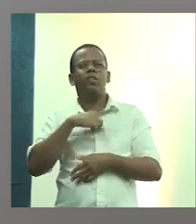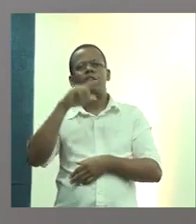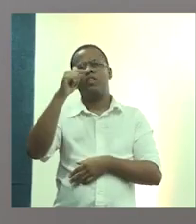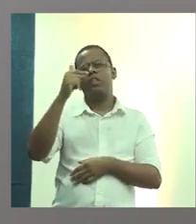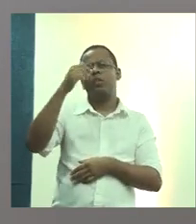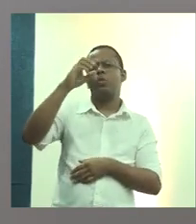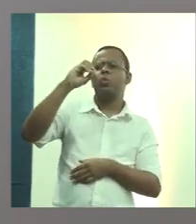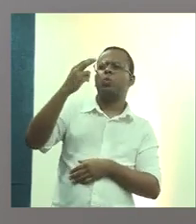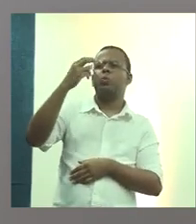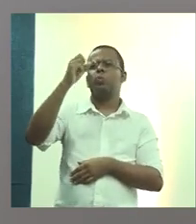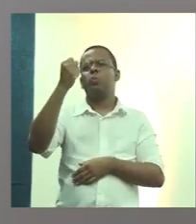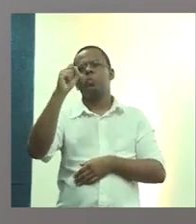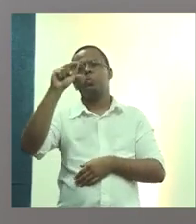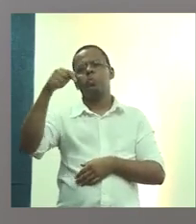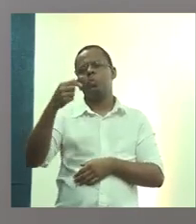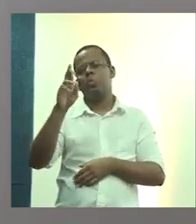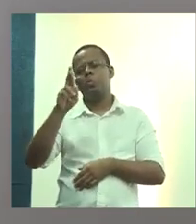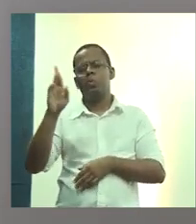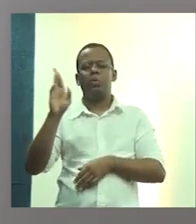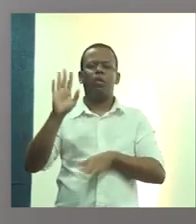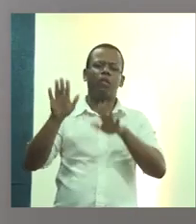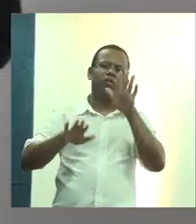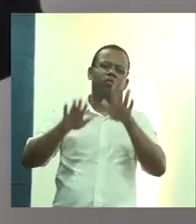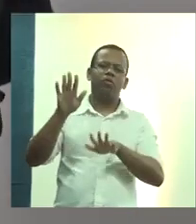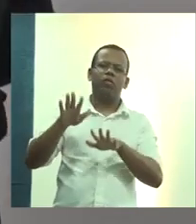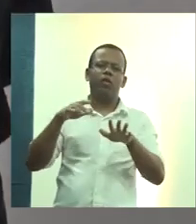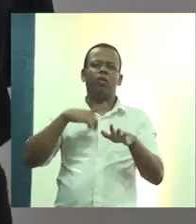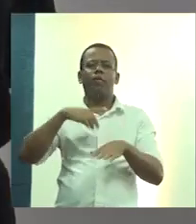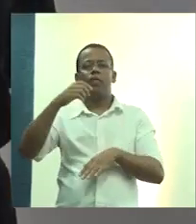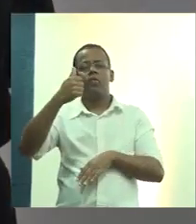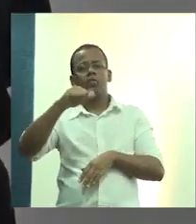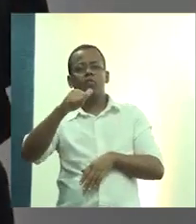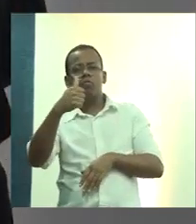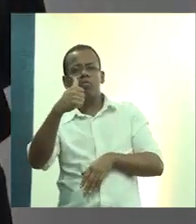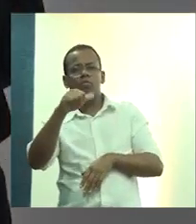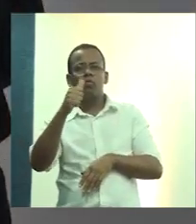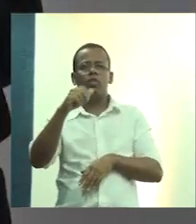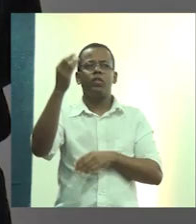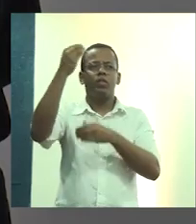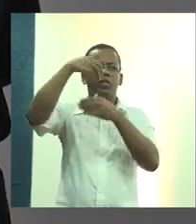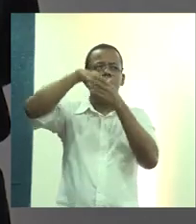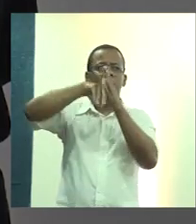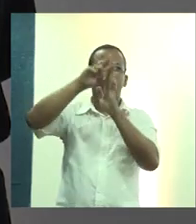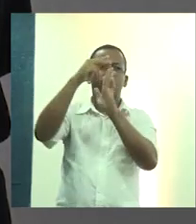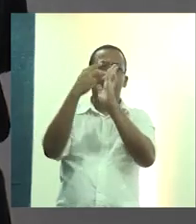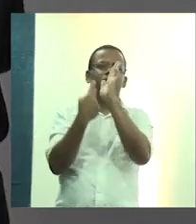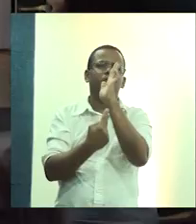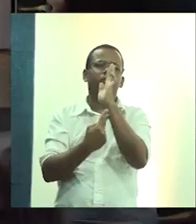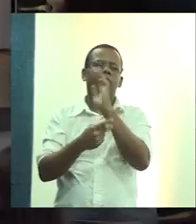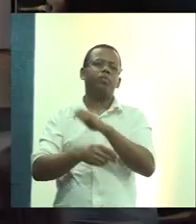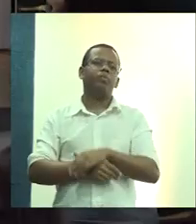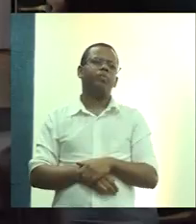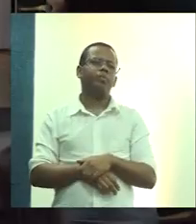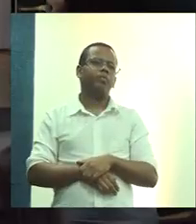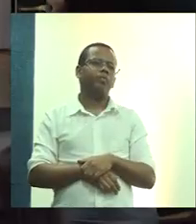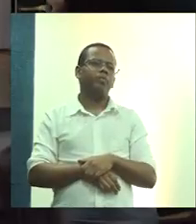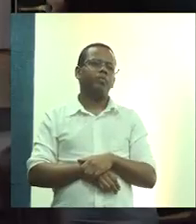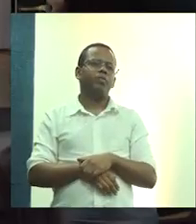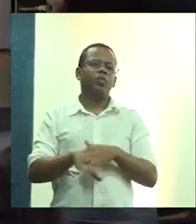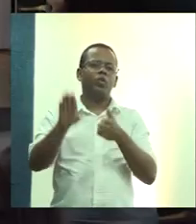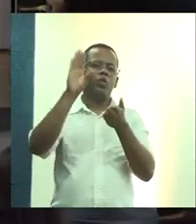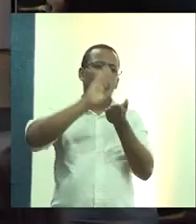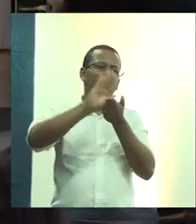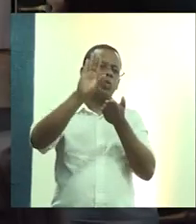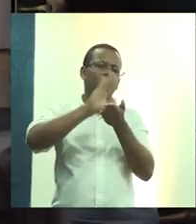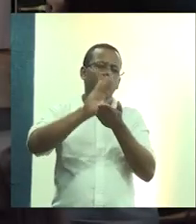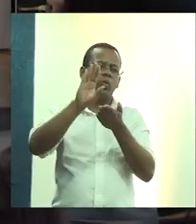custam R$.000, então, aí se faz esse balanço dentro do projeto aqui. Os investimentos em